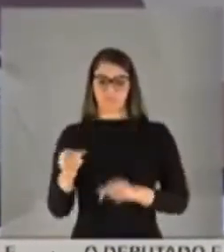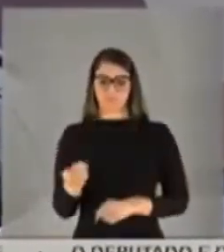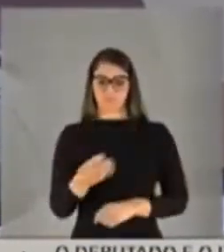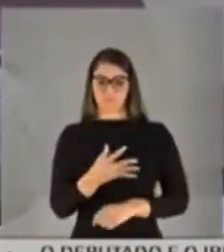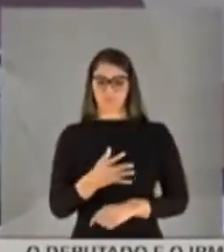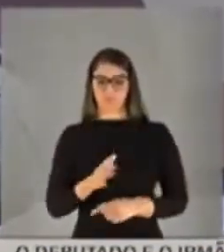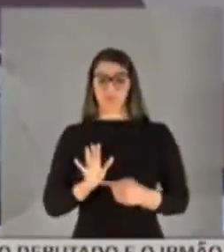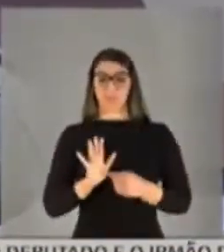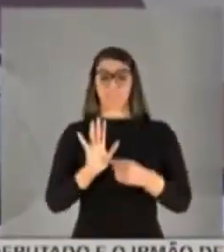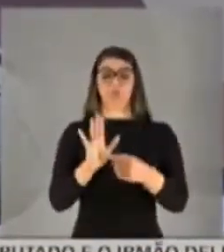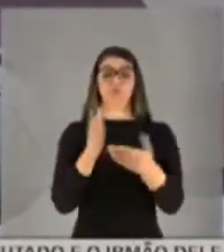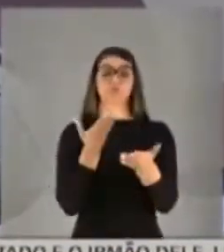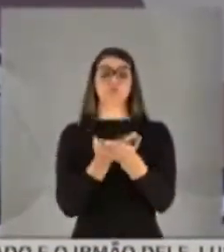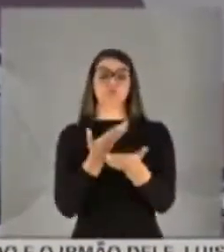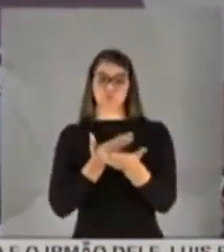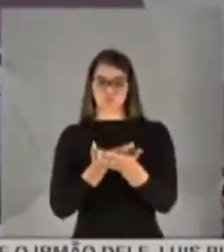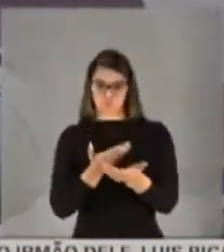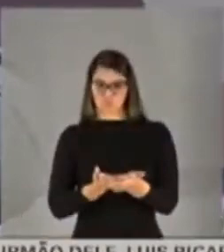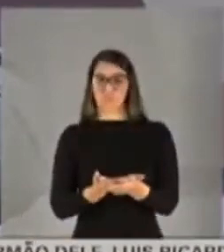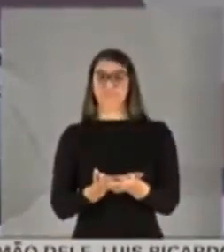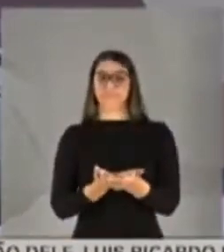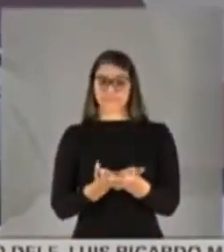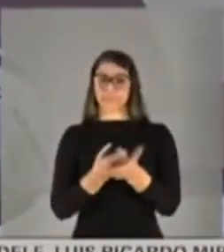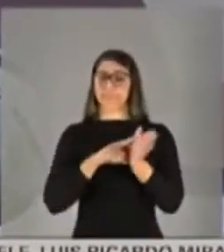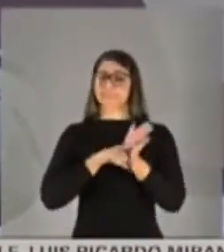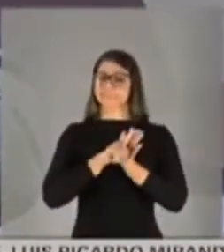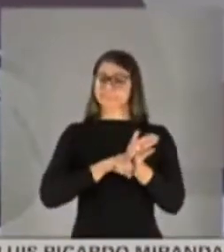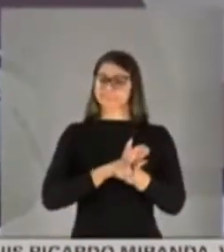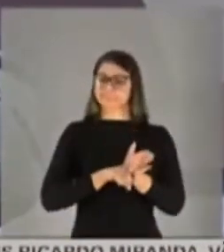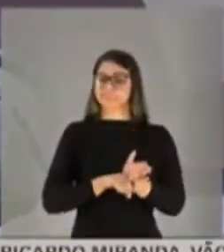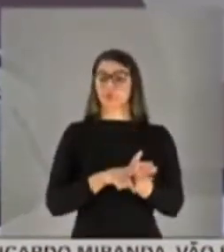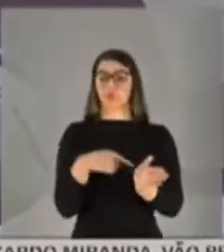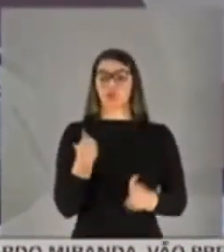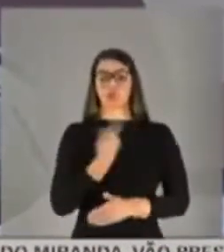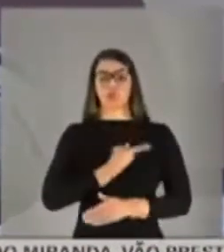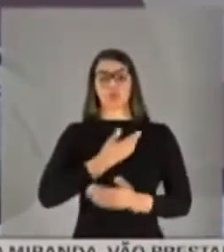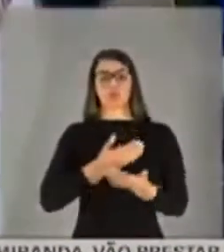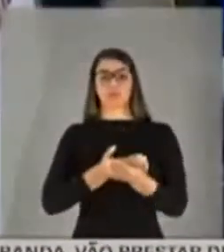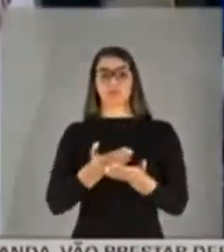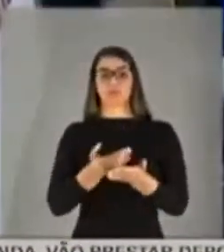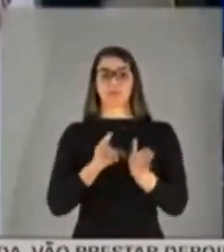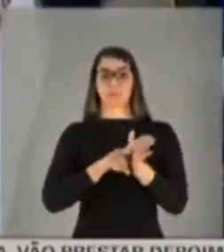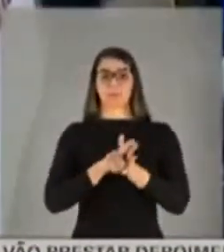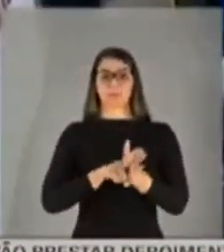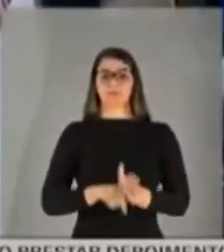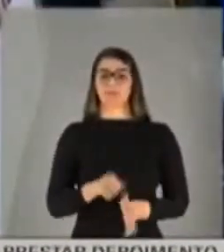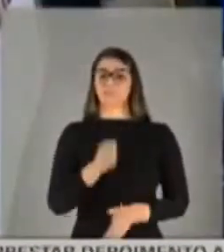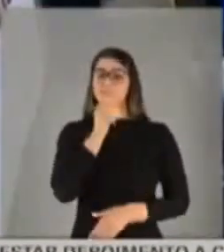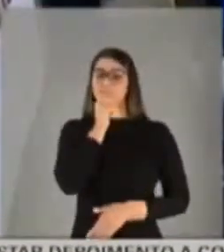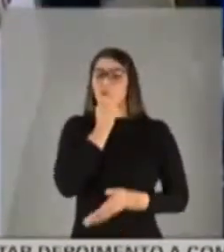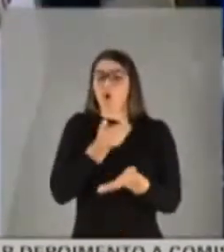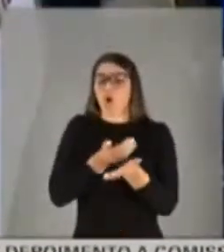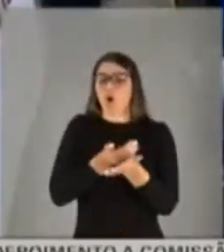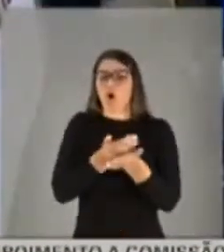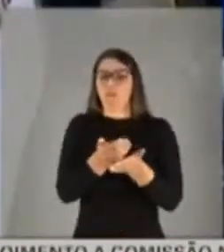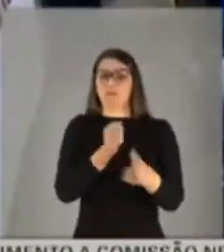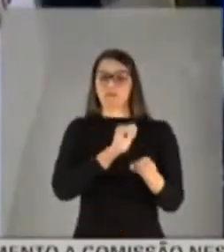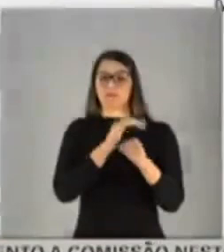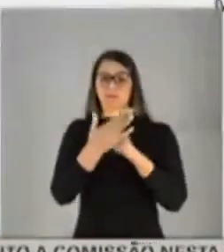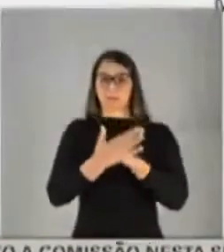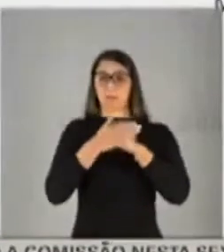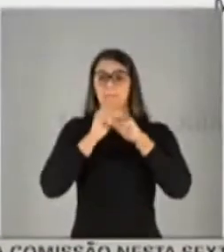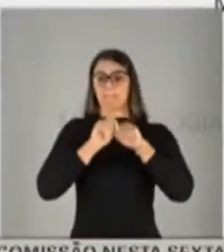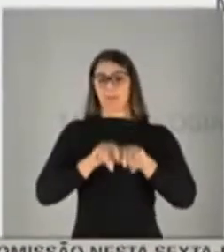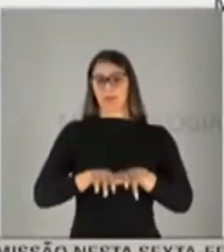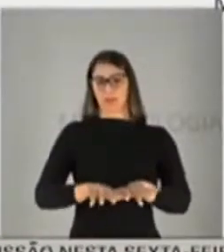fala um pouco desse estudo. Esse estudo, nós começamos a fazer esse estudo ainda no início da pandemia, no início da ação